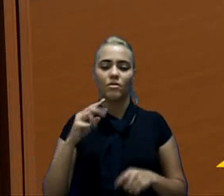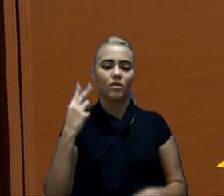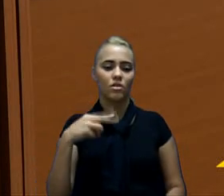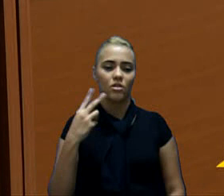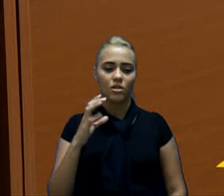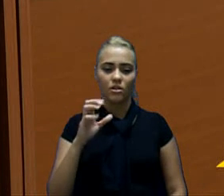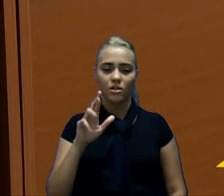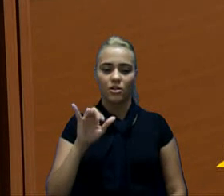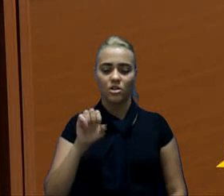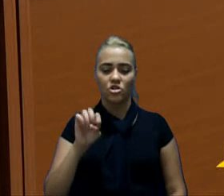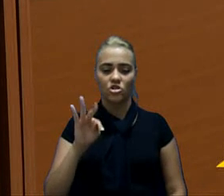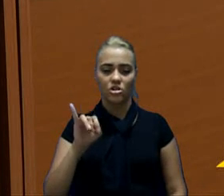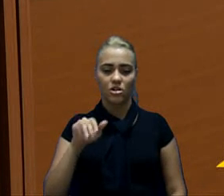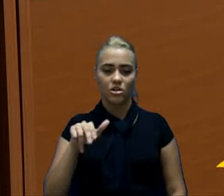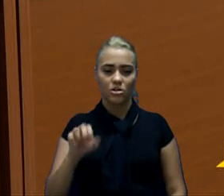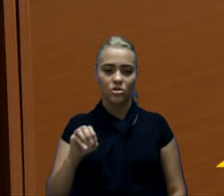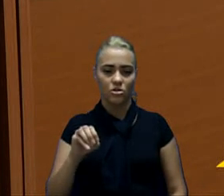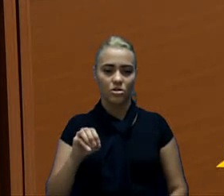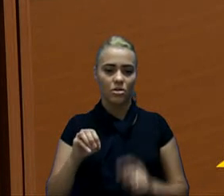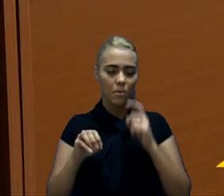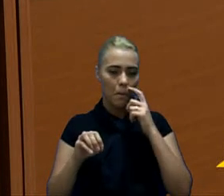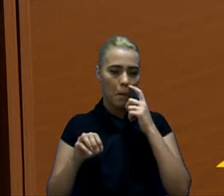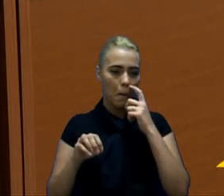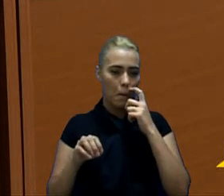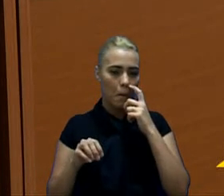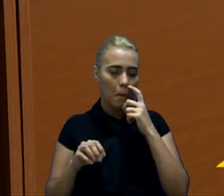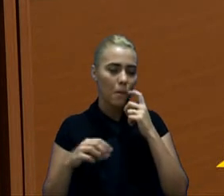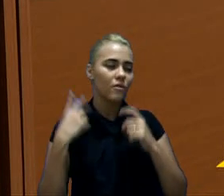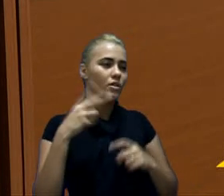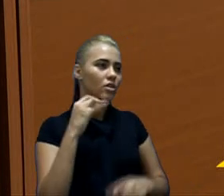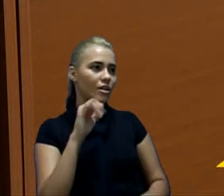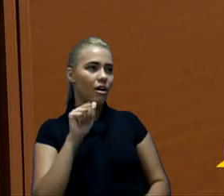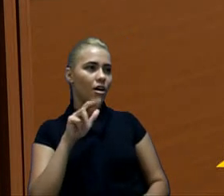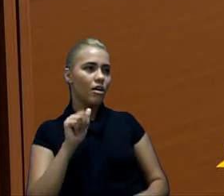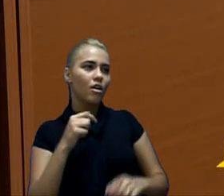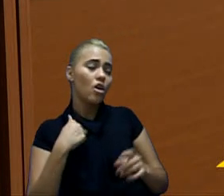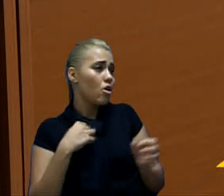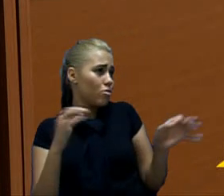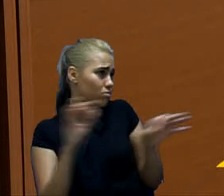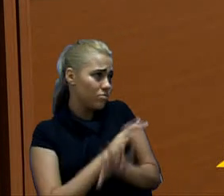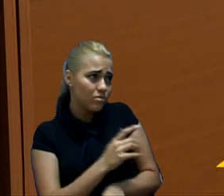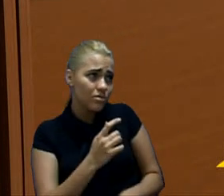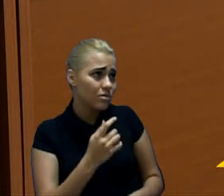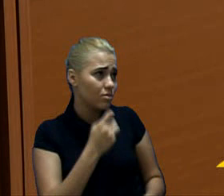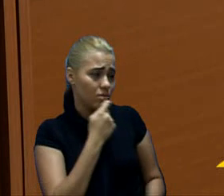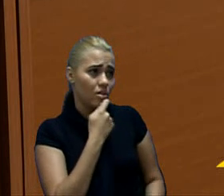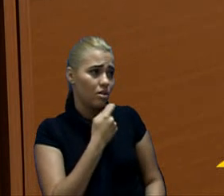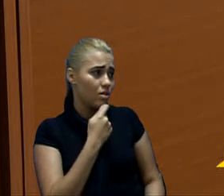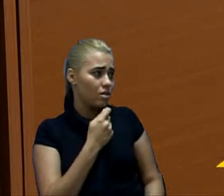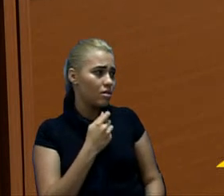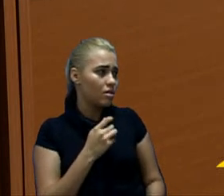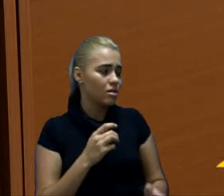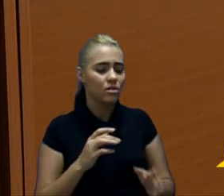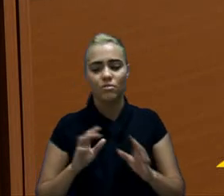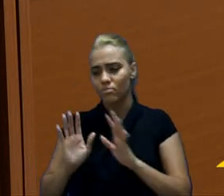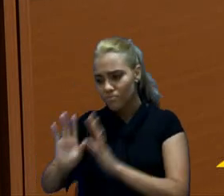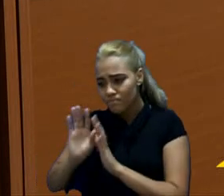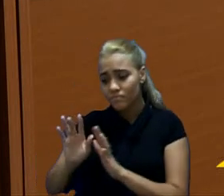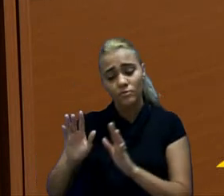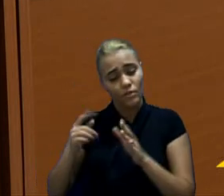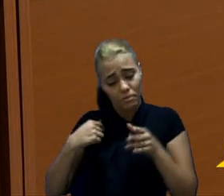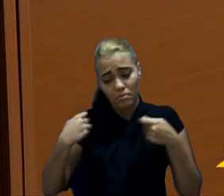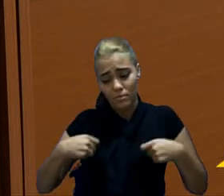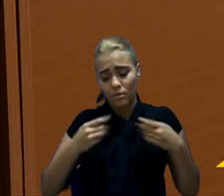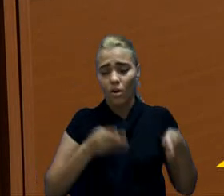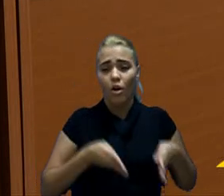o passo à palavra, e depois retomam... Eu não terminei os questionamentos. a vereadora... Eu não terminei. Só por uma questão de ordem, vereadora, é rapidinho.